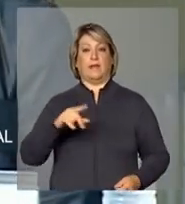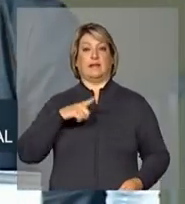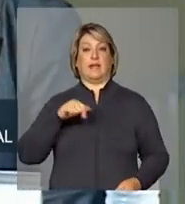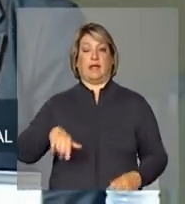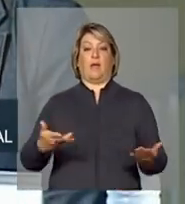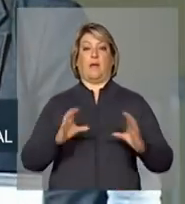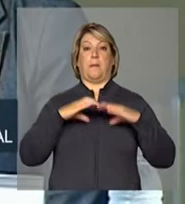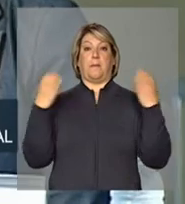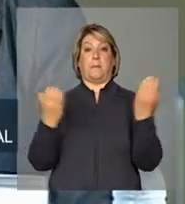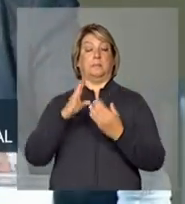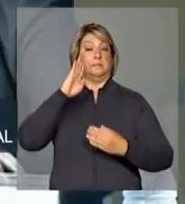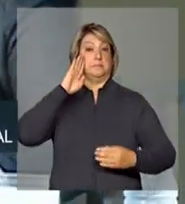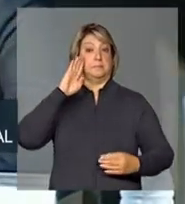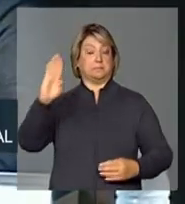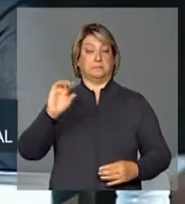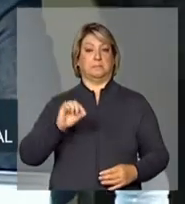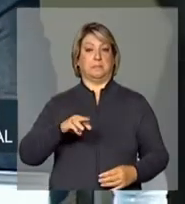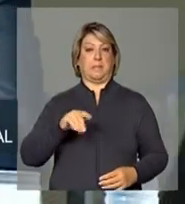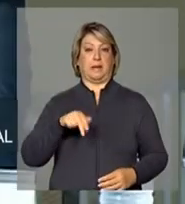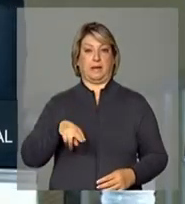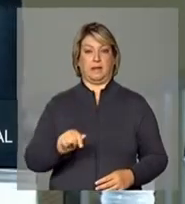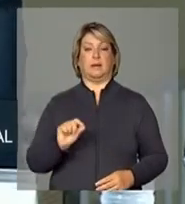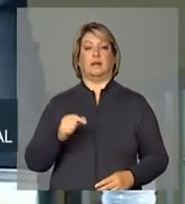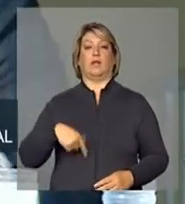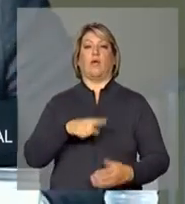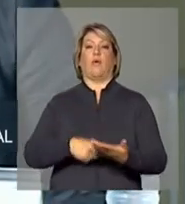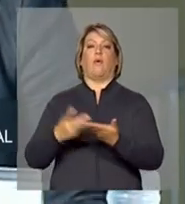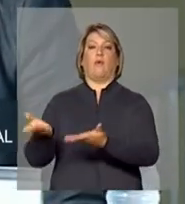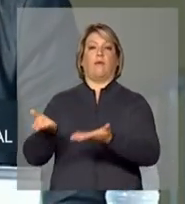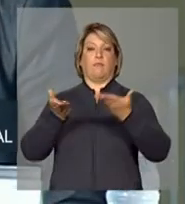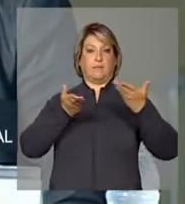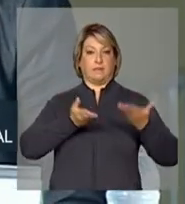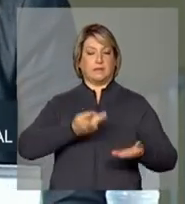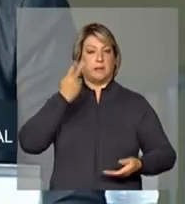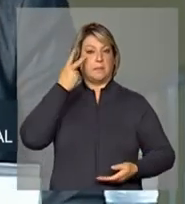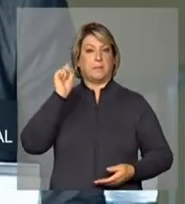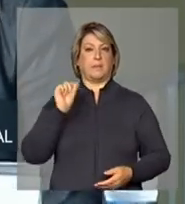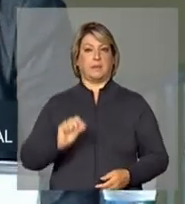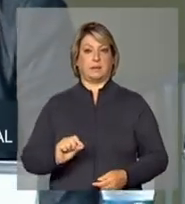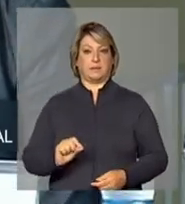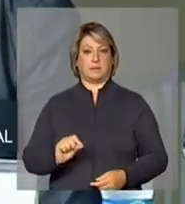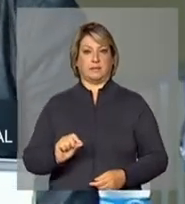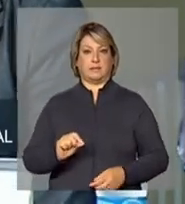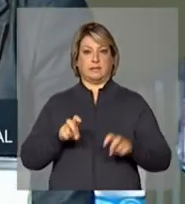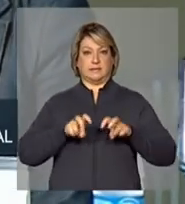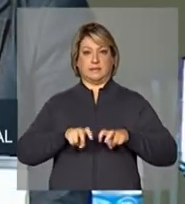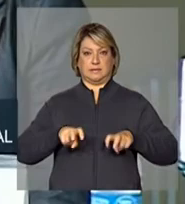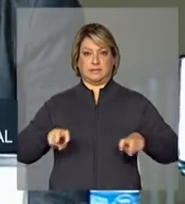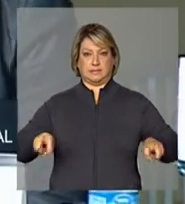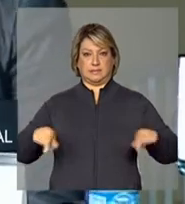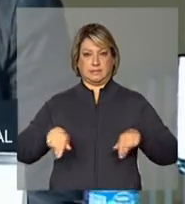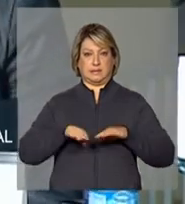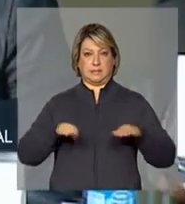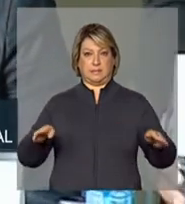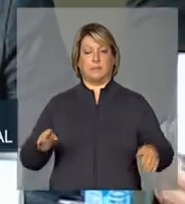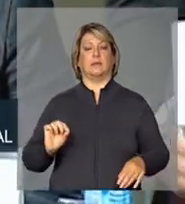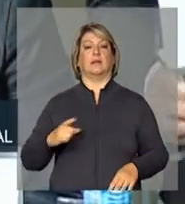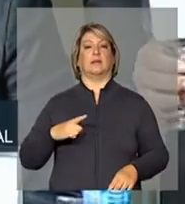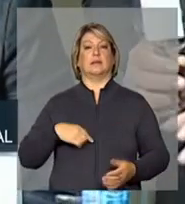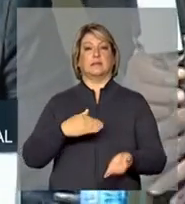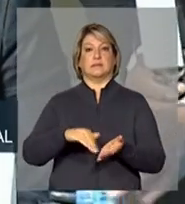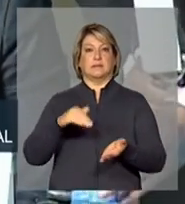nossa conferência magna e convidamos para compor à mesa o secretário de